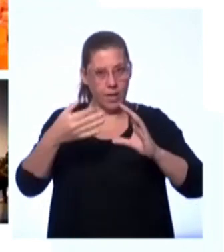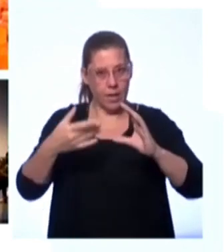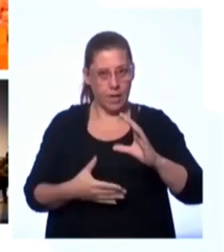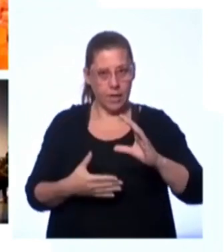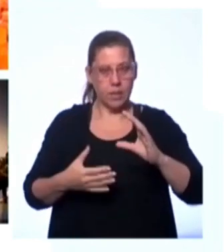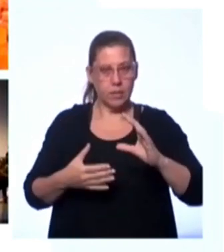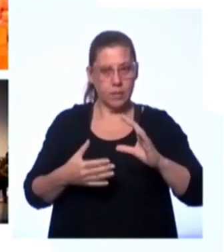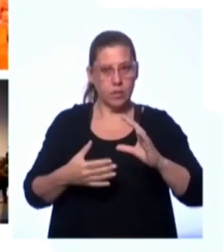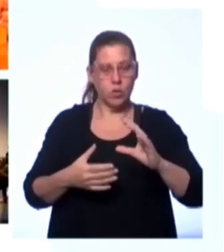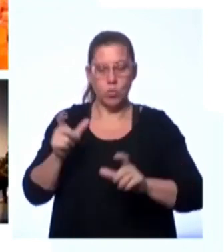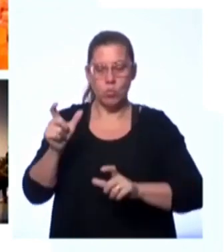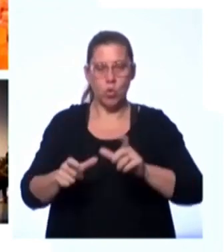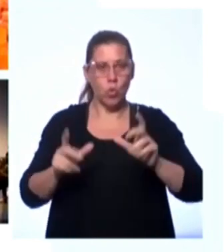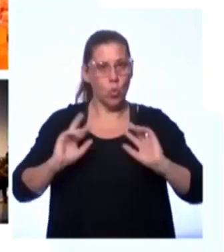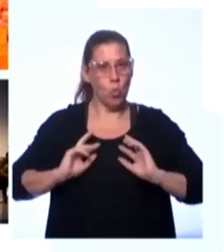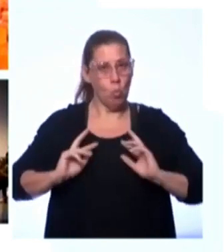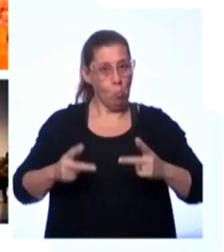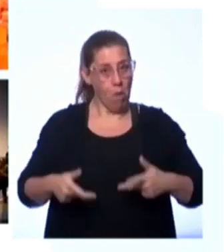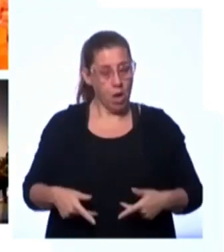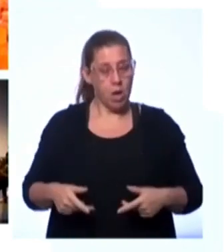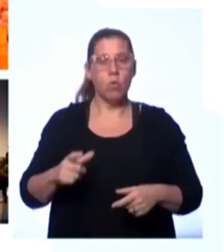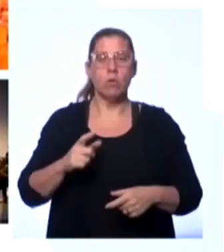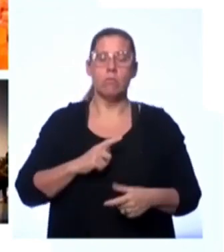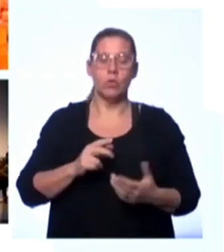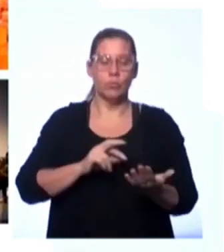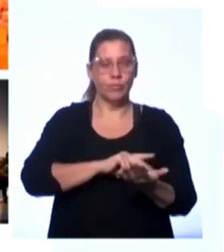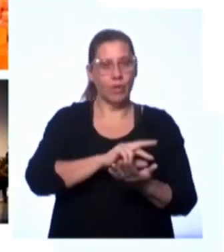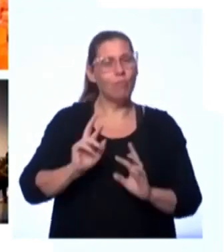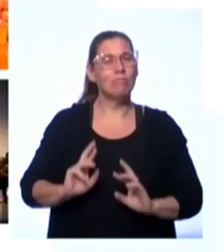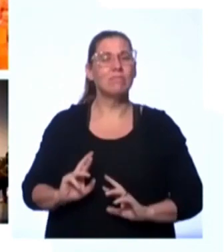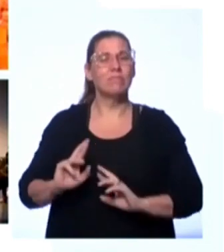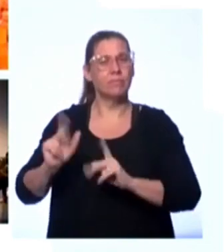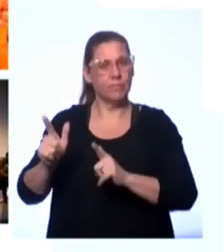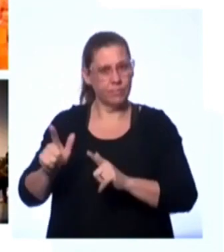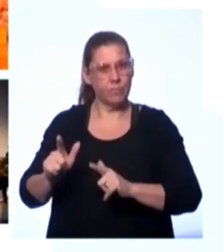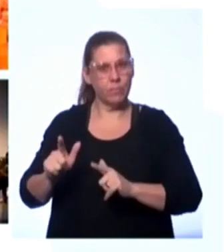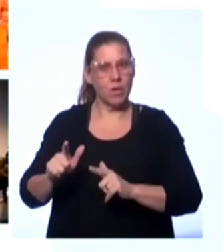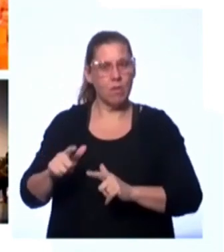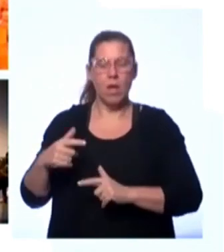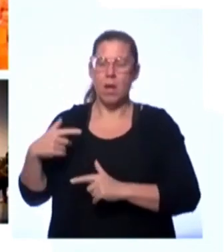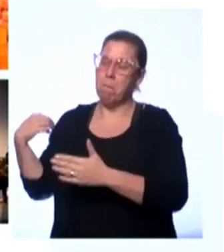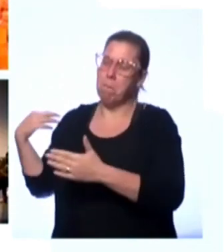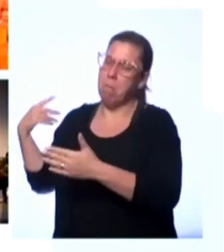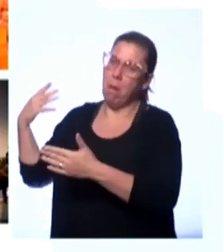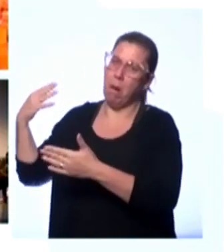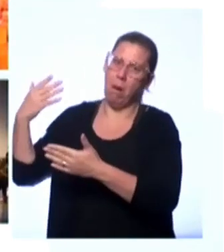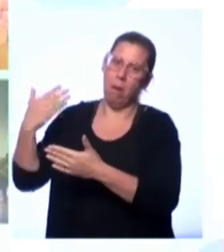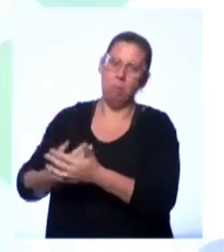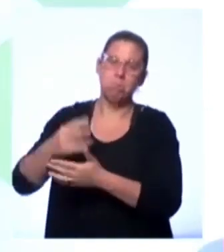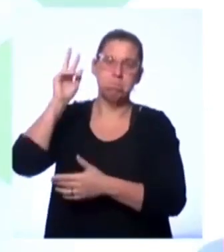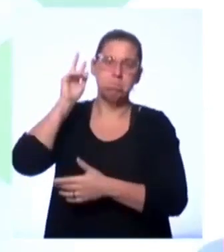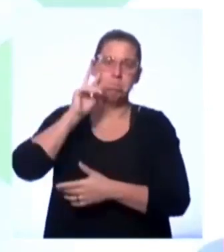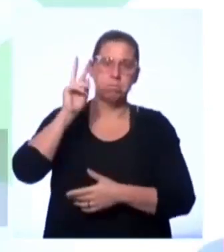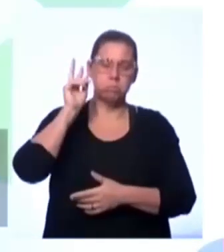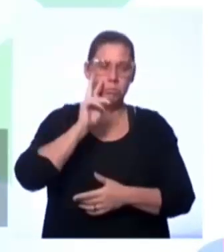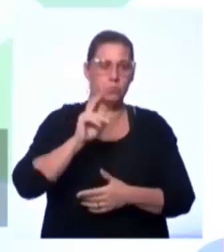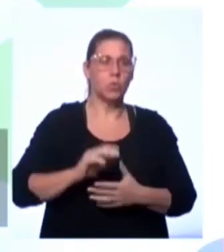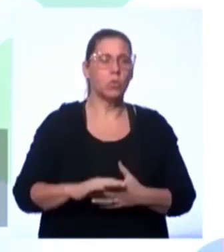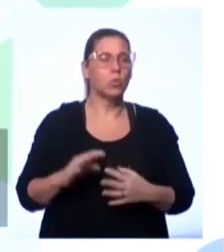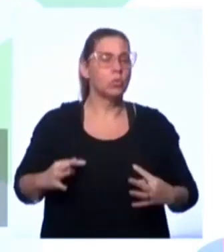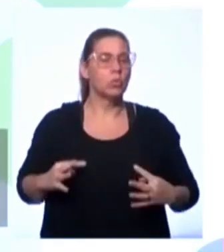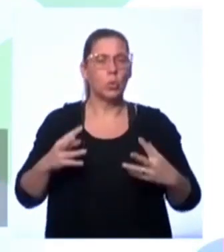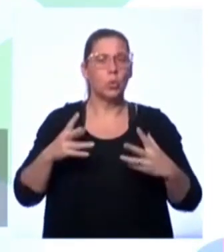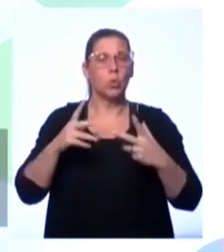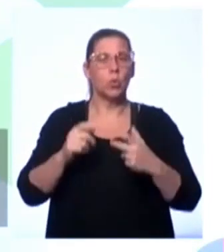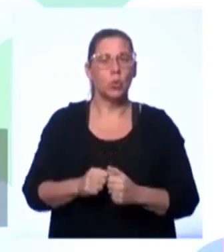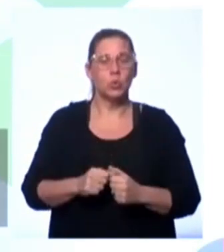nossa humanidade, a diferença, a diversidade, é produto da história. Exato. Justamente, tudo que